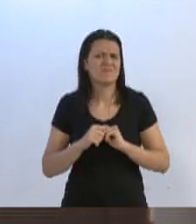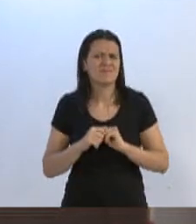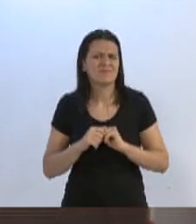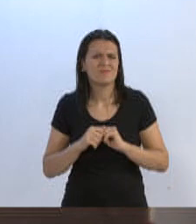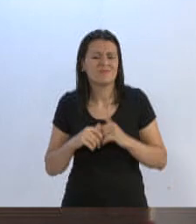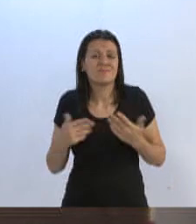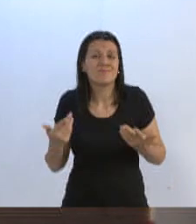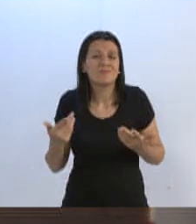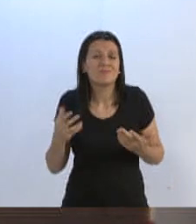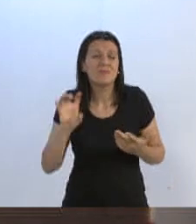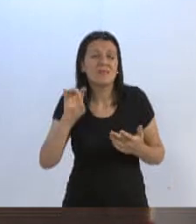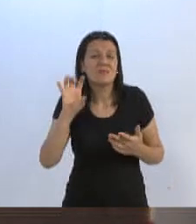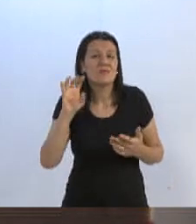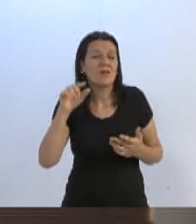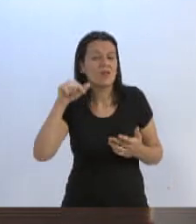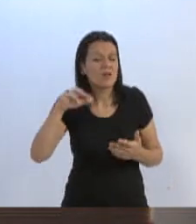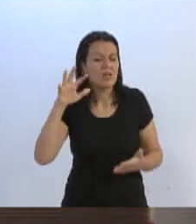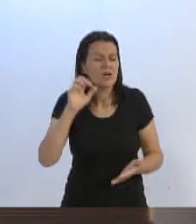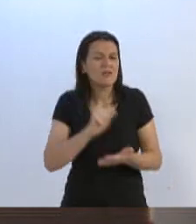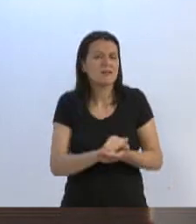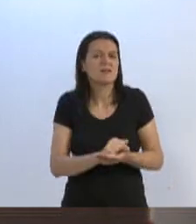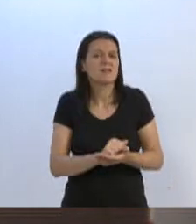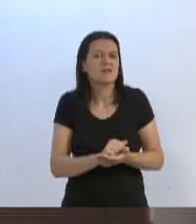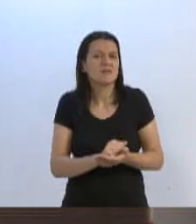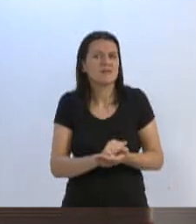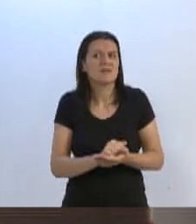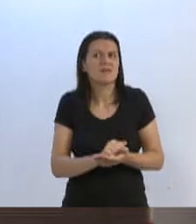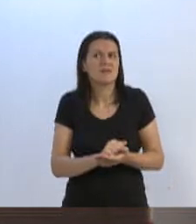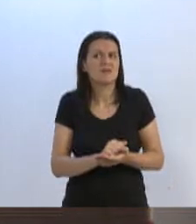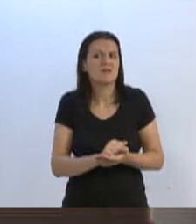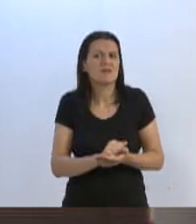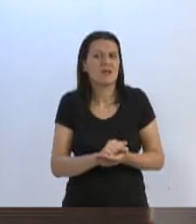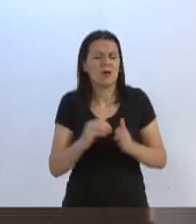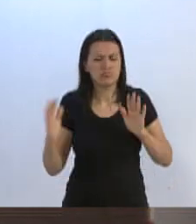Só queria registrar que é afrontoso.